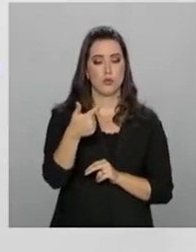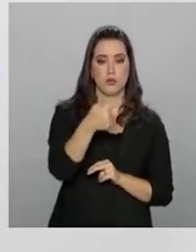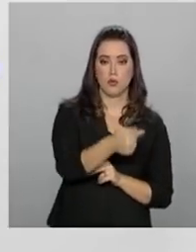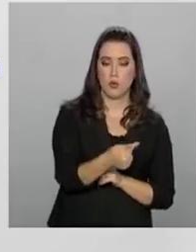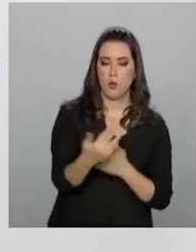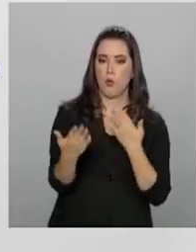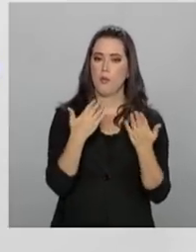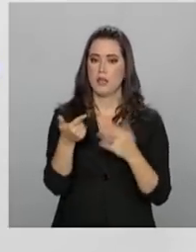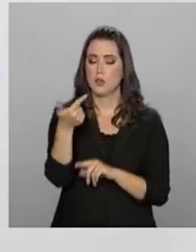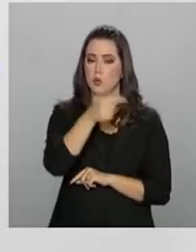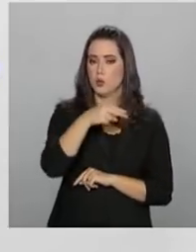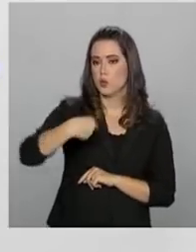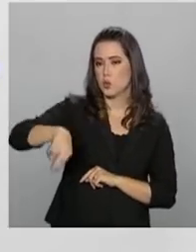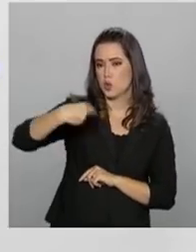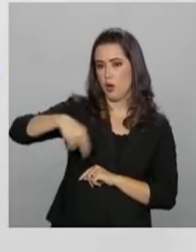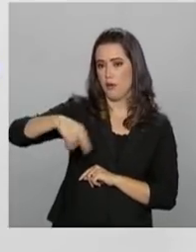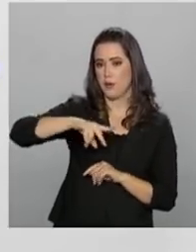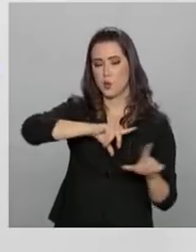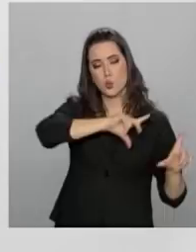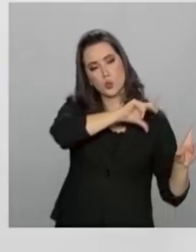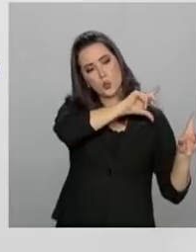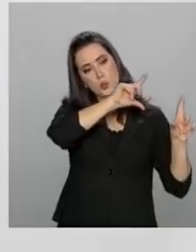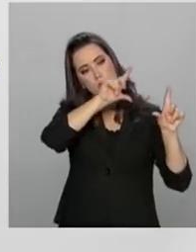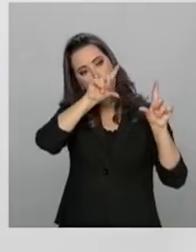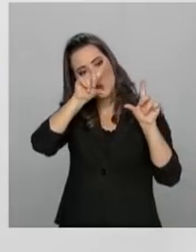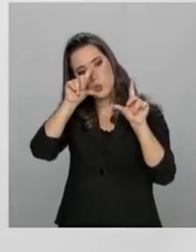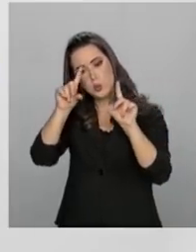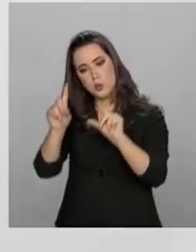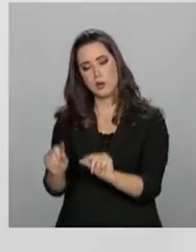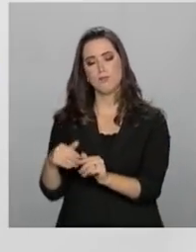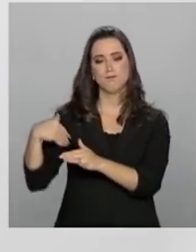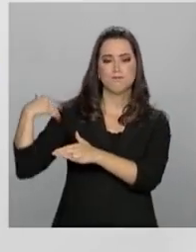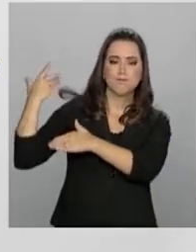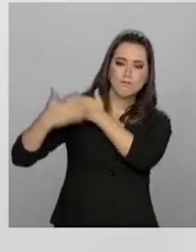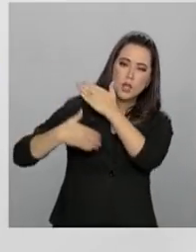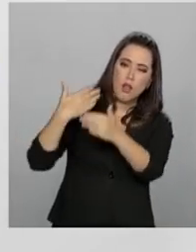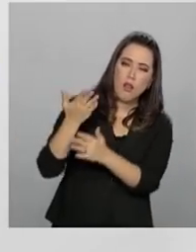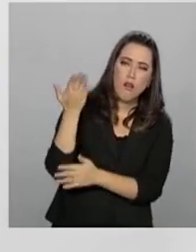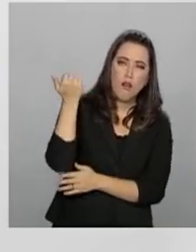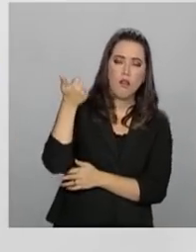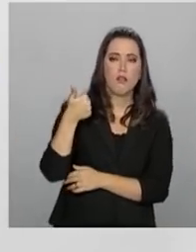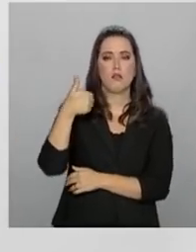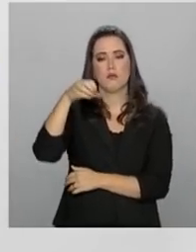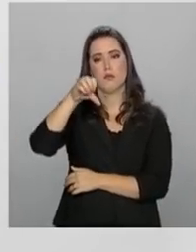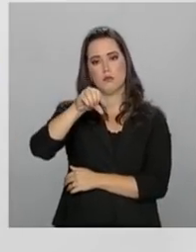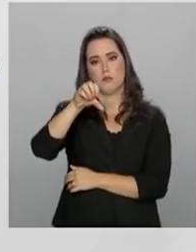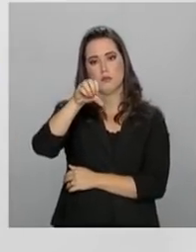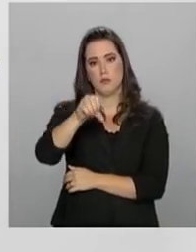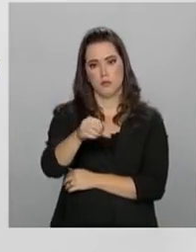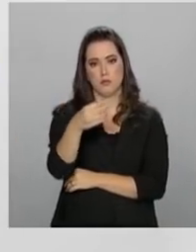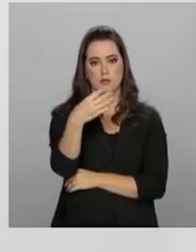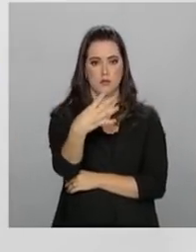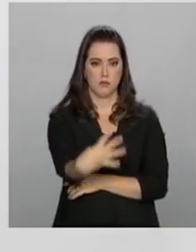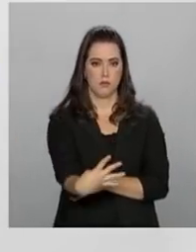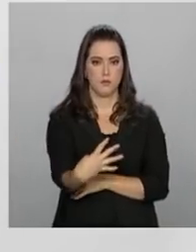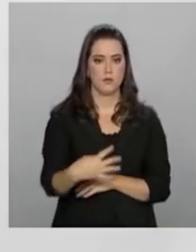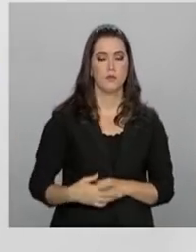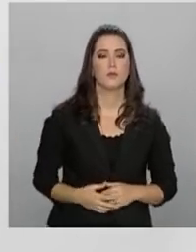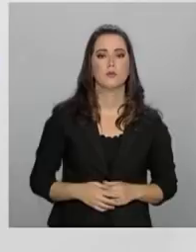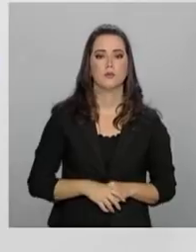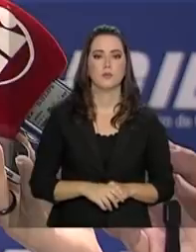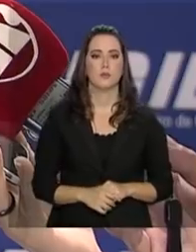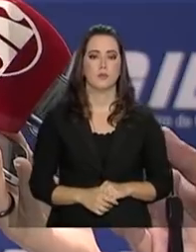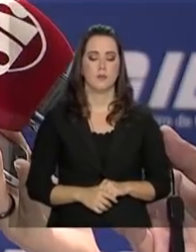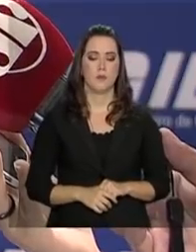comparado com outros novembros, este é o com a menor taxa desde a implantação do Plano Real, em 1994.